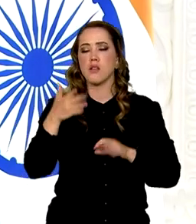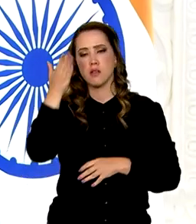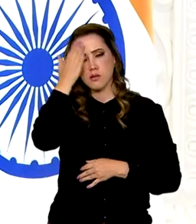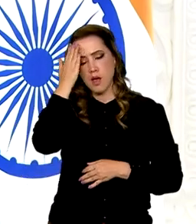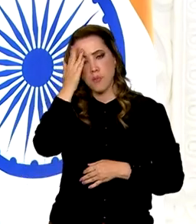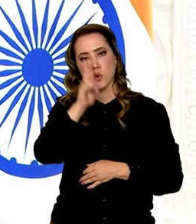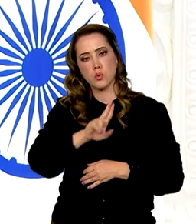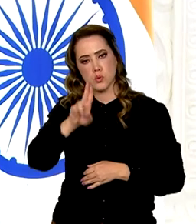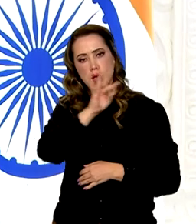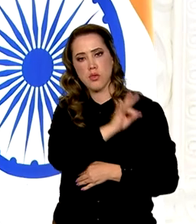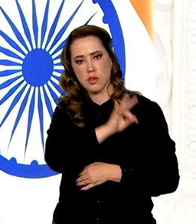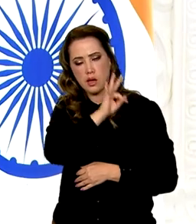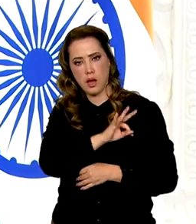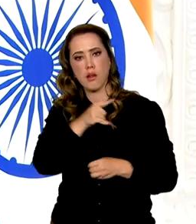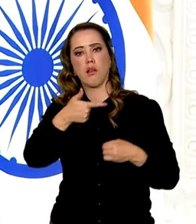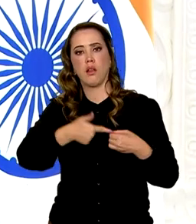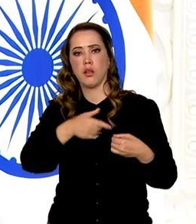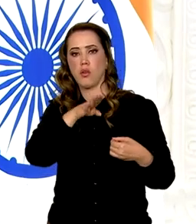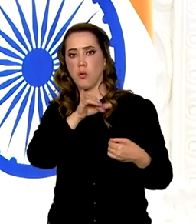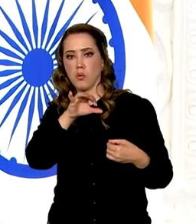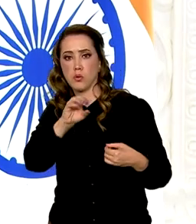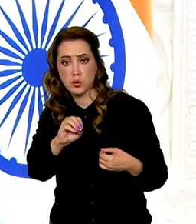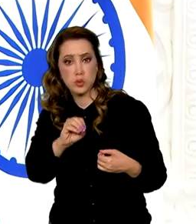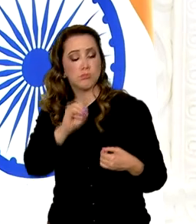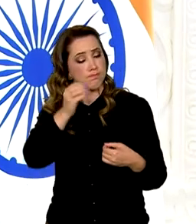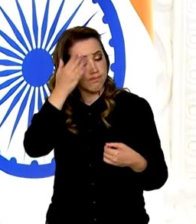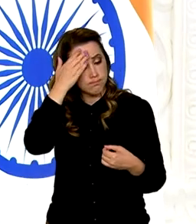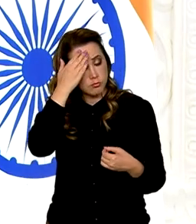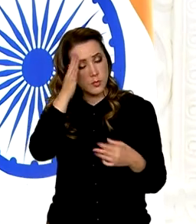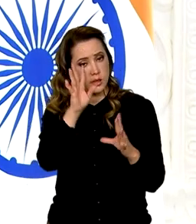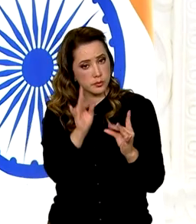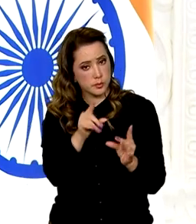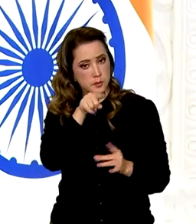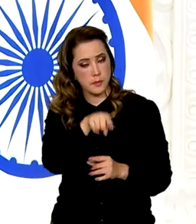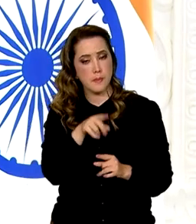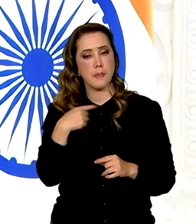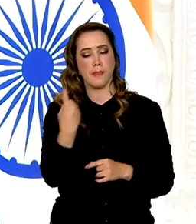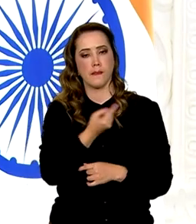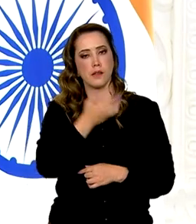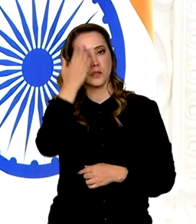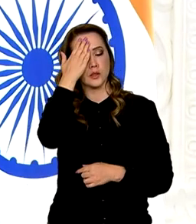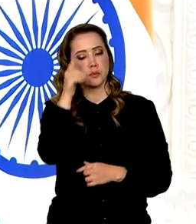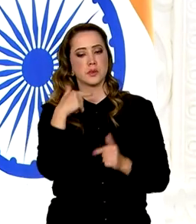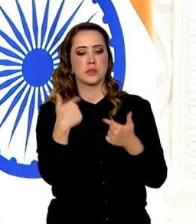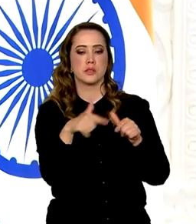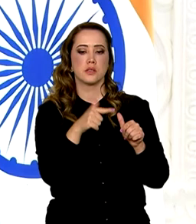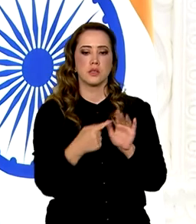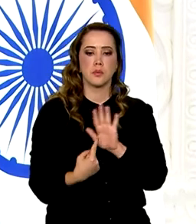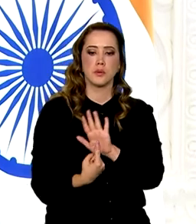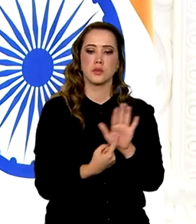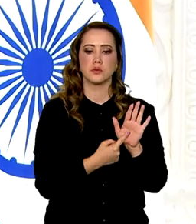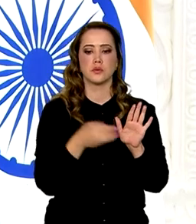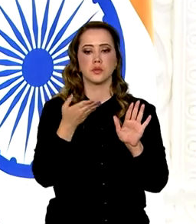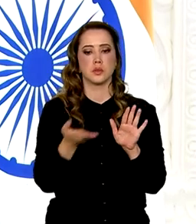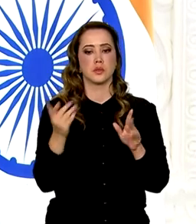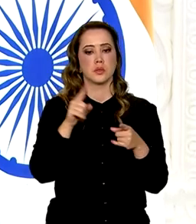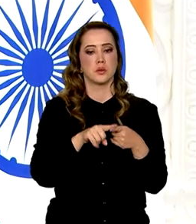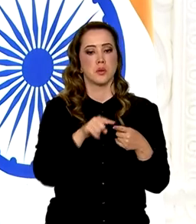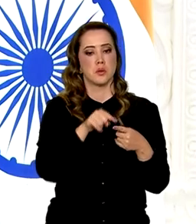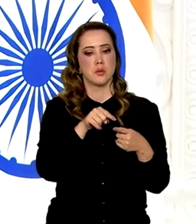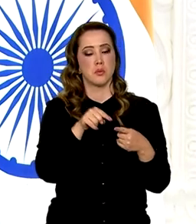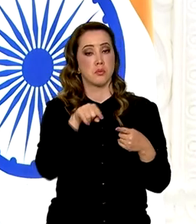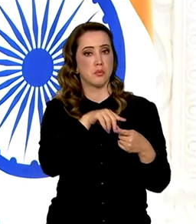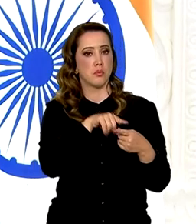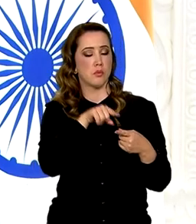dos biocombustíveis e achamos que essa iniciativa Mó de Baide, Lula, Argentina,